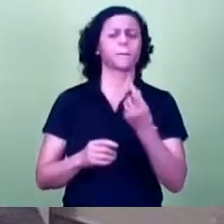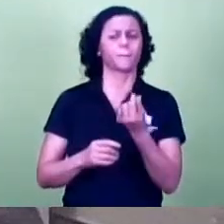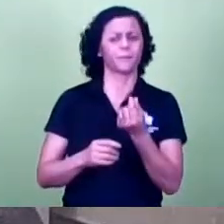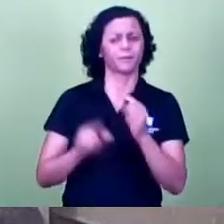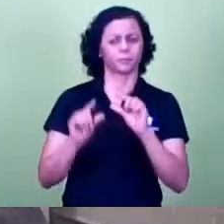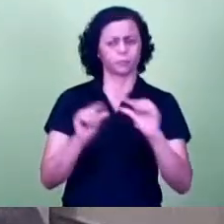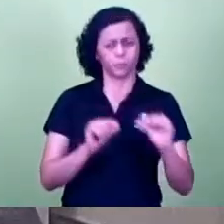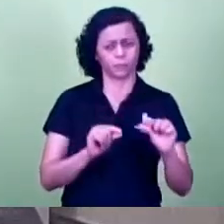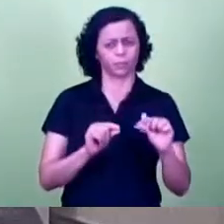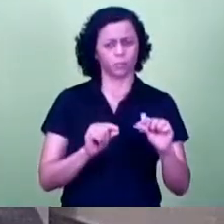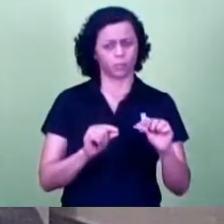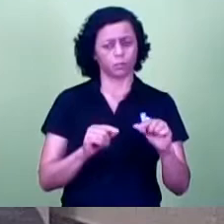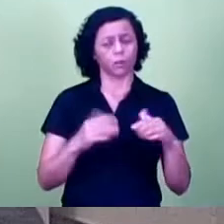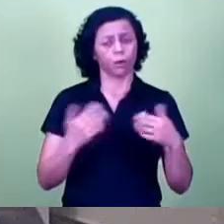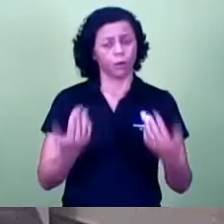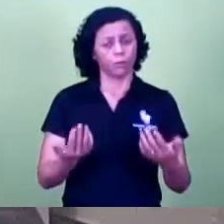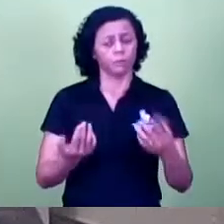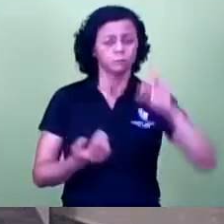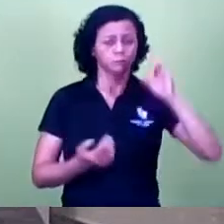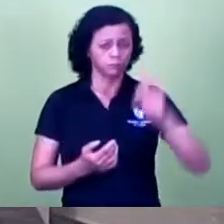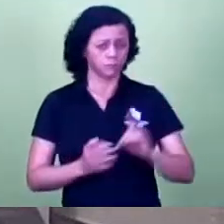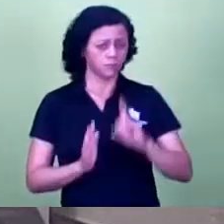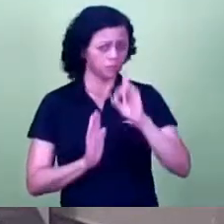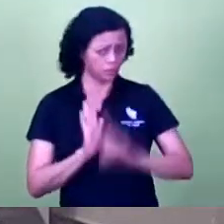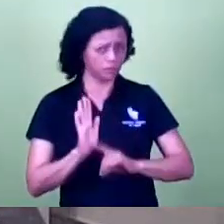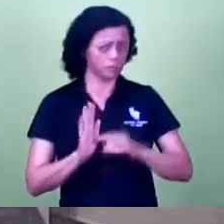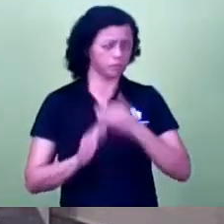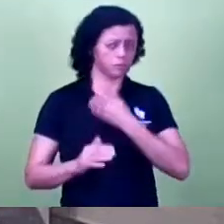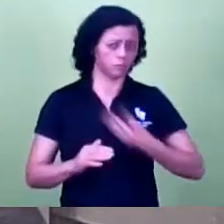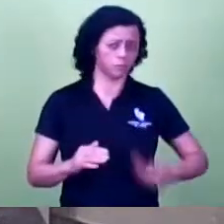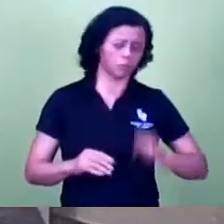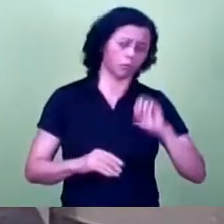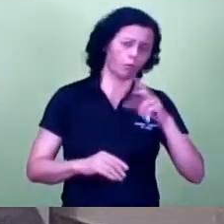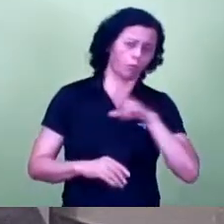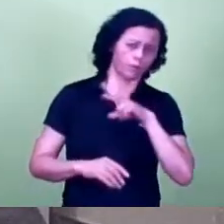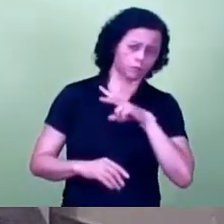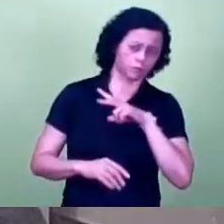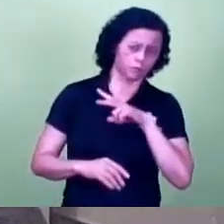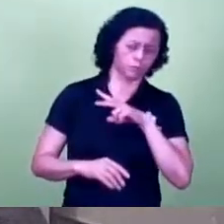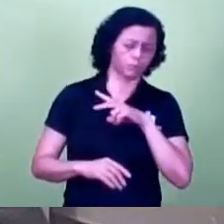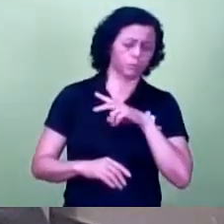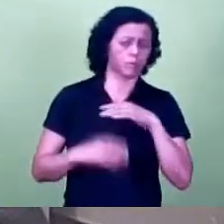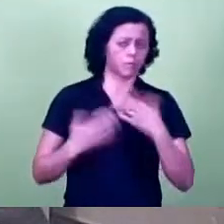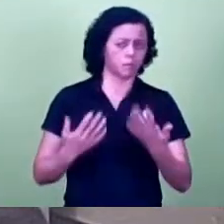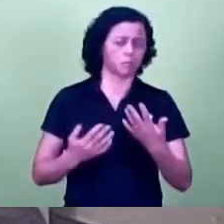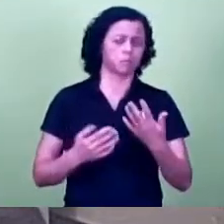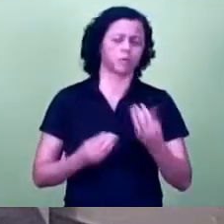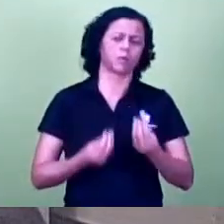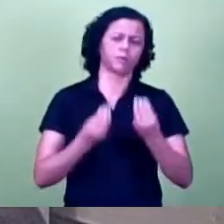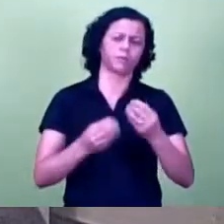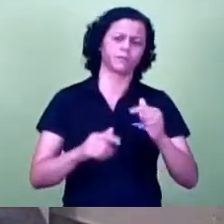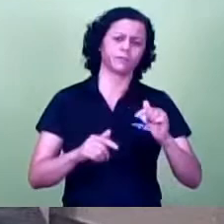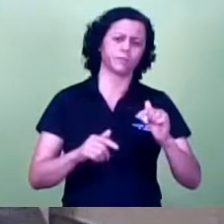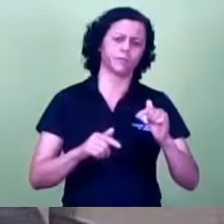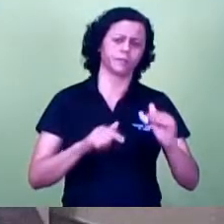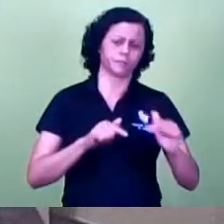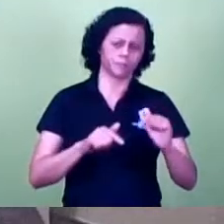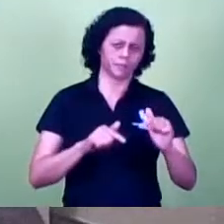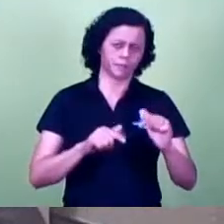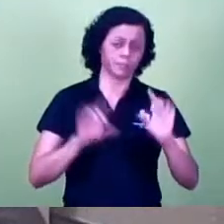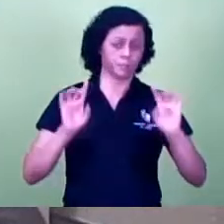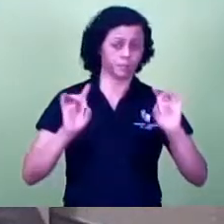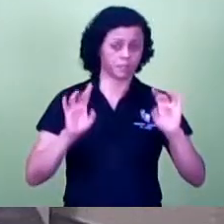identidade de direito público ou privado com ou sem fins lucrativos, para prestação de serviços técnicos especializados, da